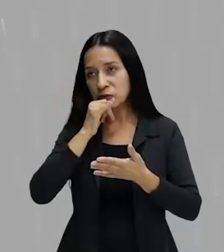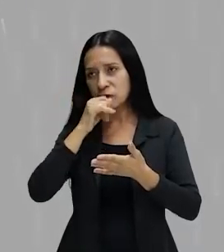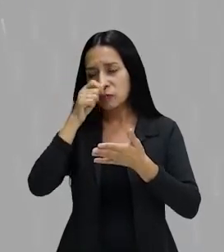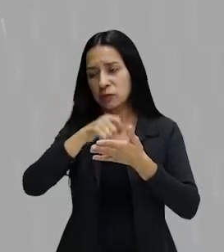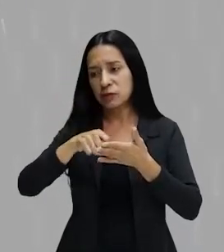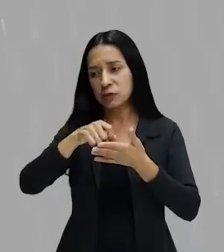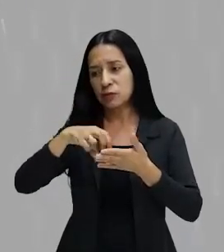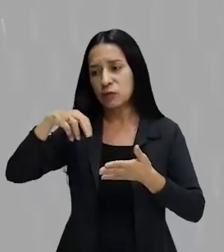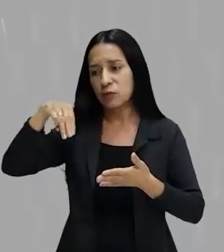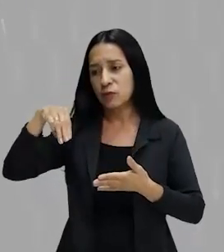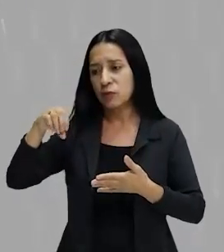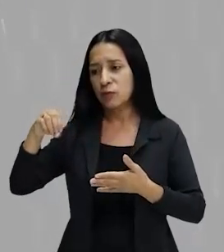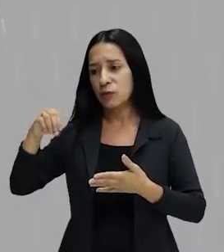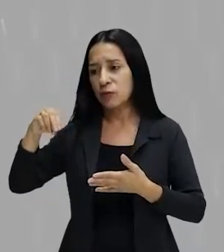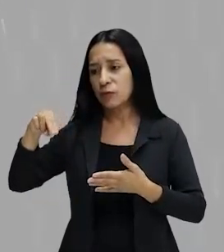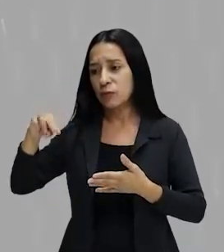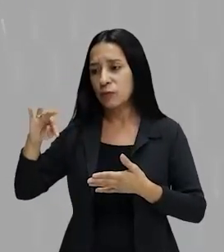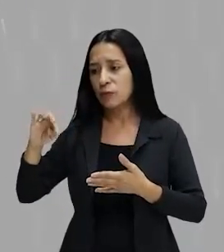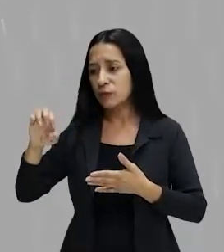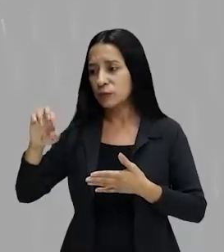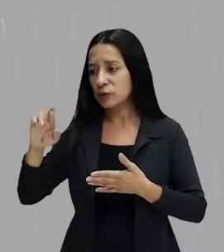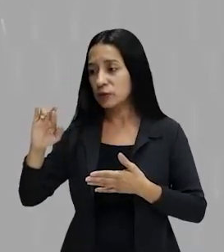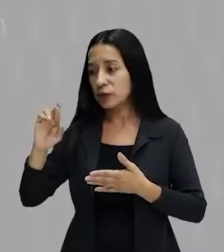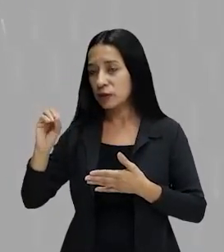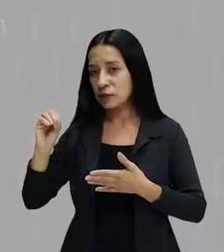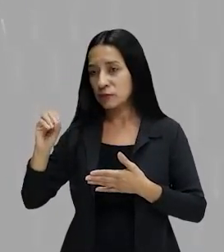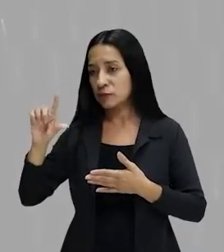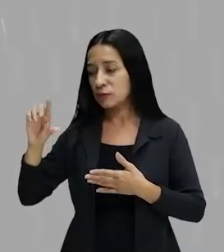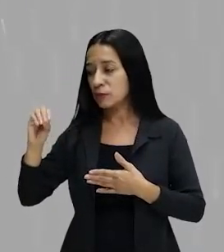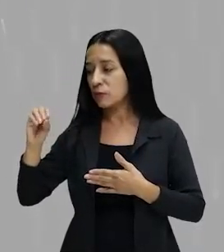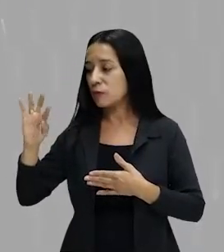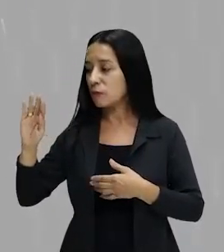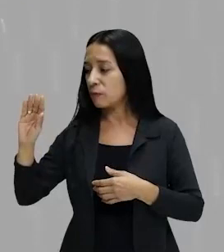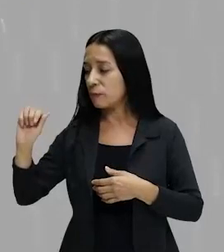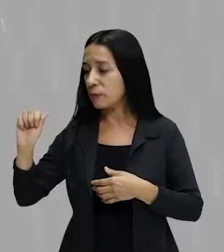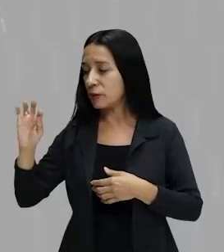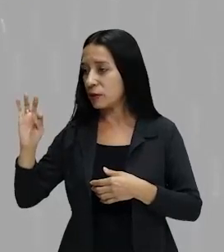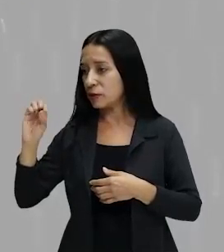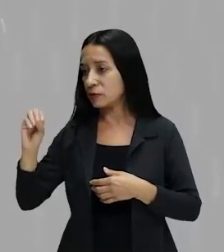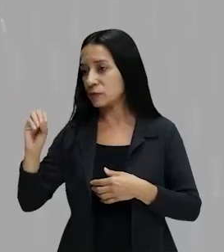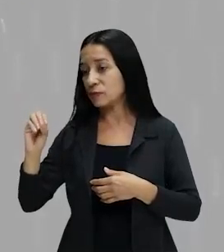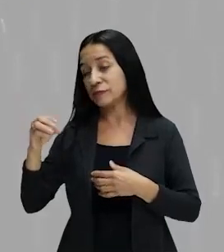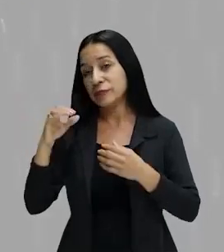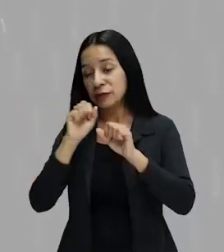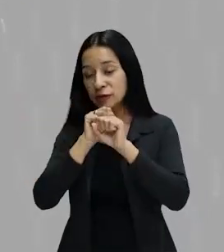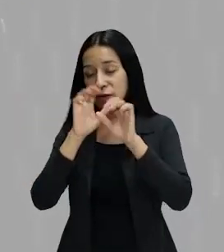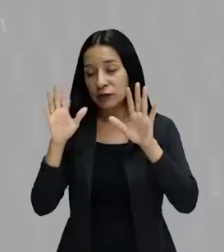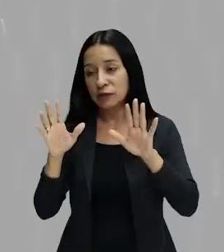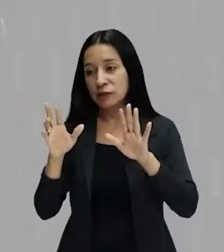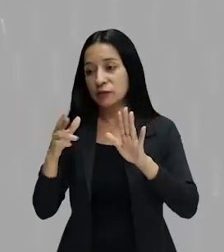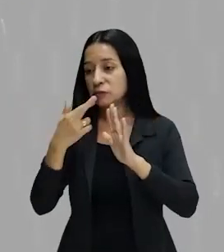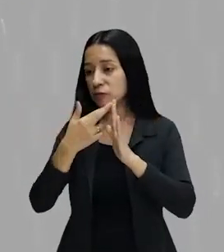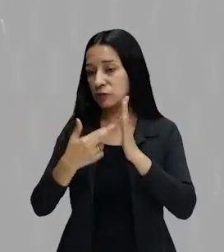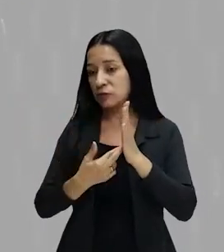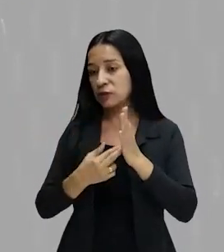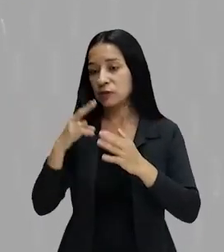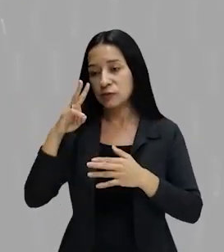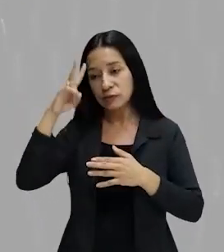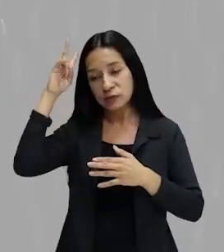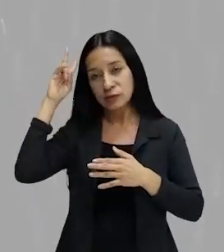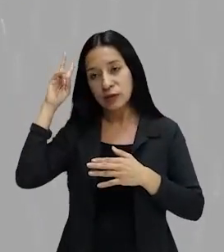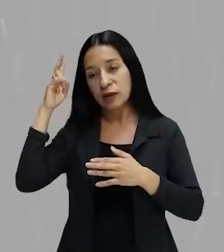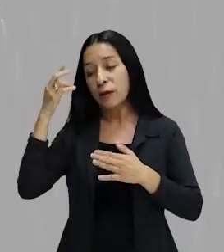acentuava nada, deixa teu texto prejudicado. E, claro, numa redação de vestibular, você pode tirar, perder